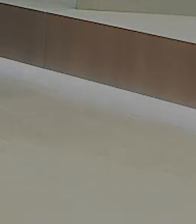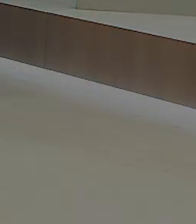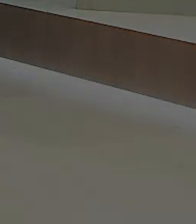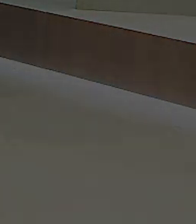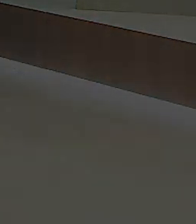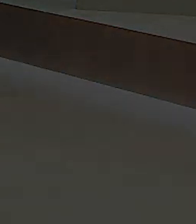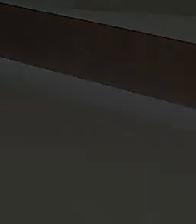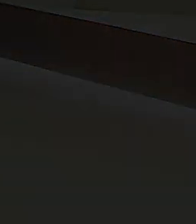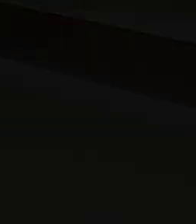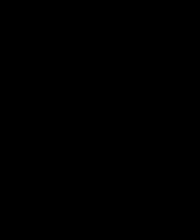Obrigada,